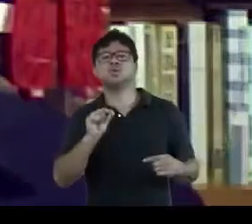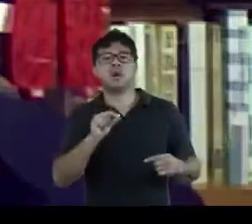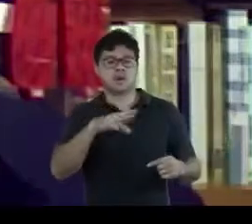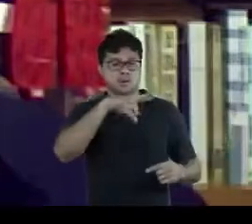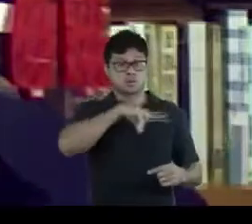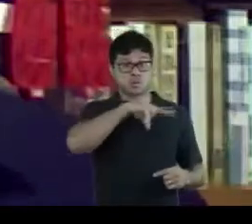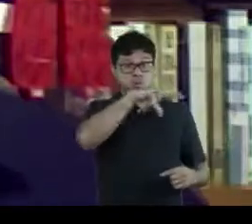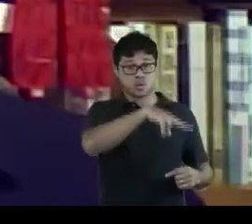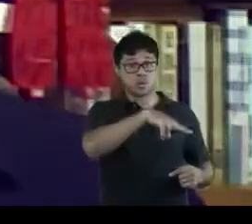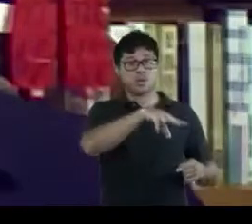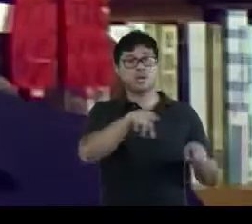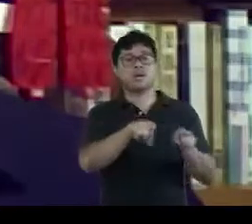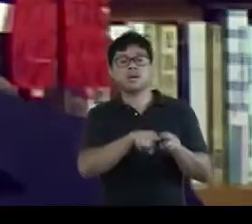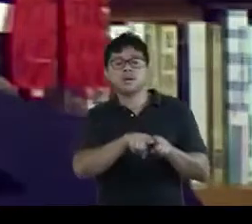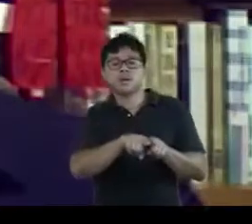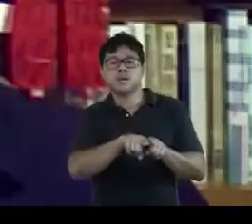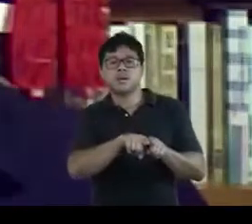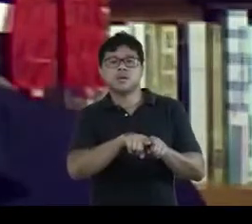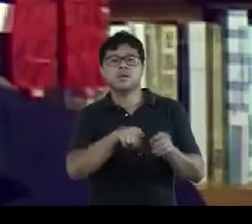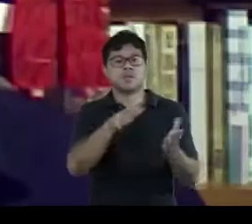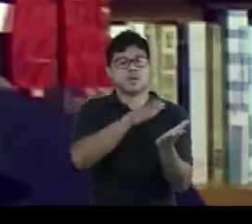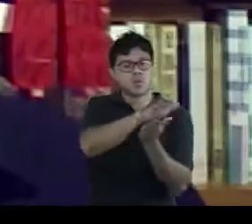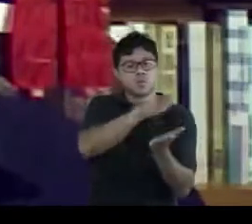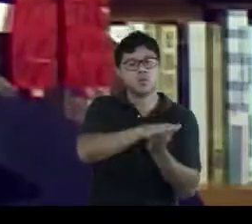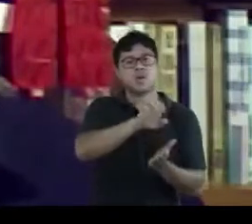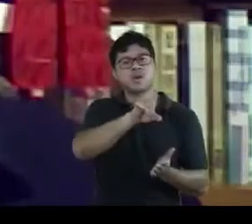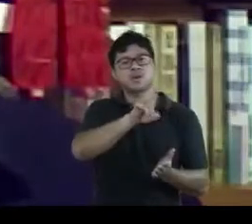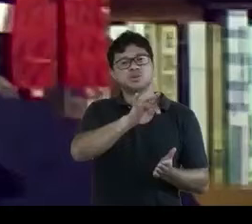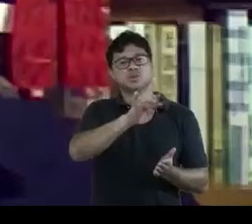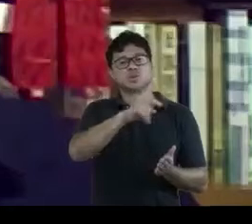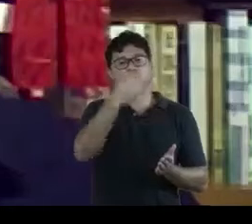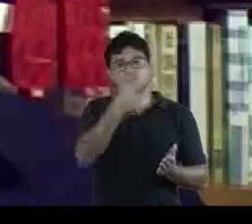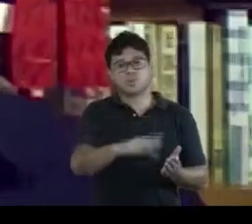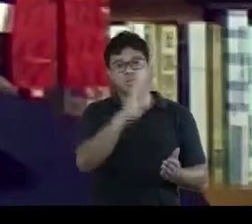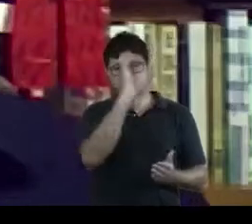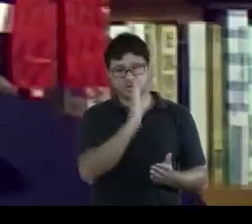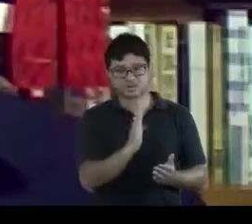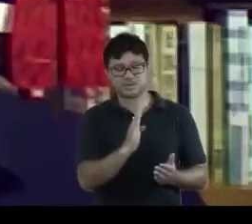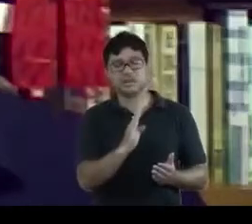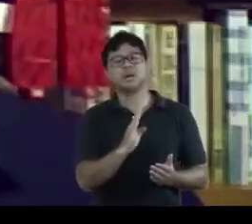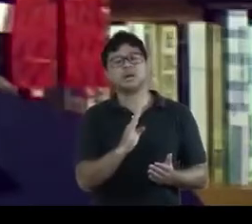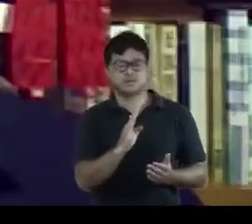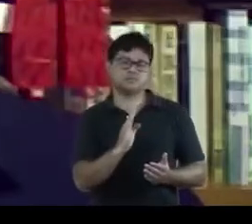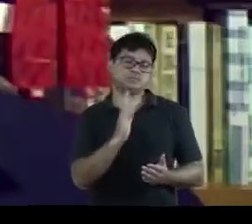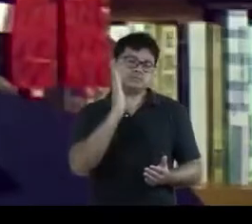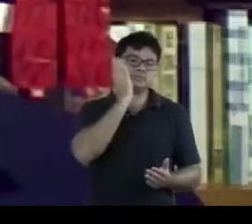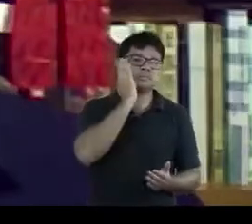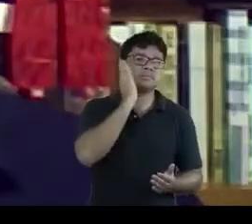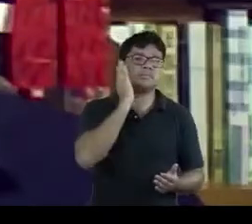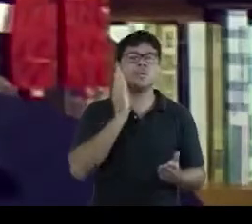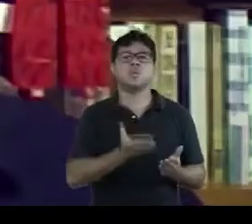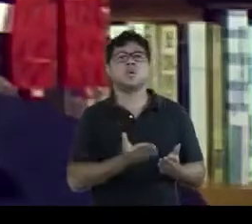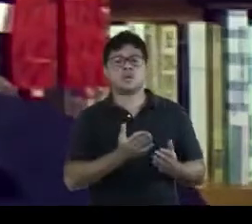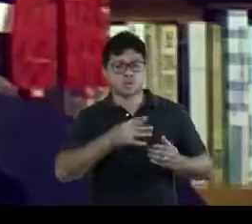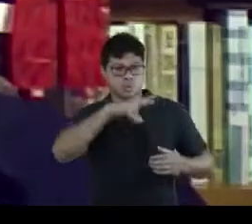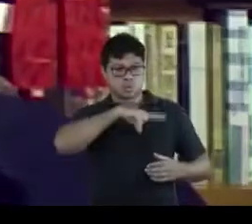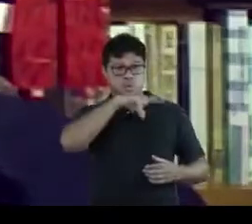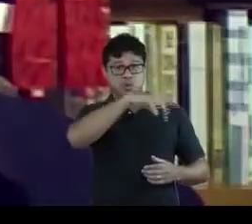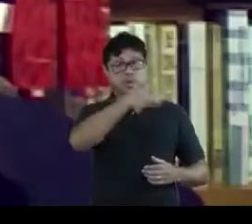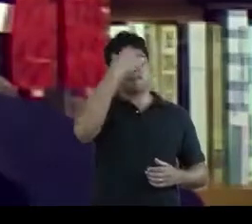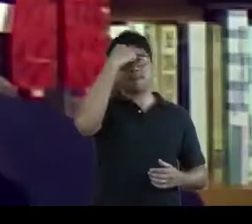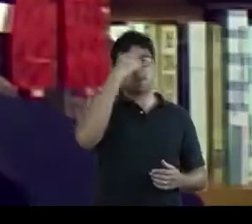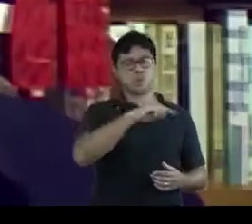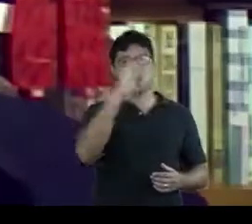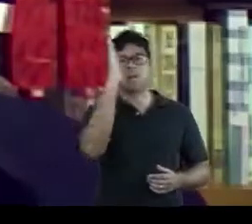Portugal e os editores radicados no Brasil, posto que os portugueses